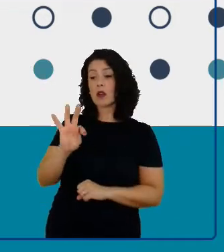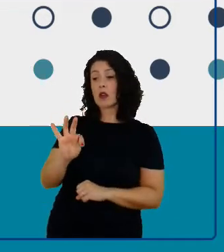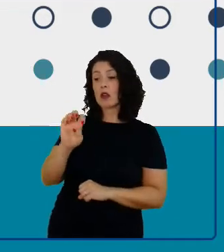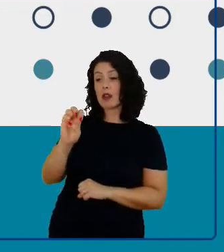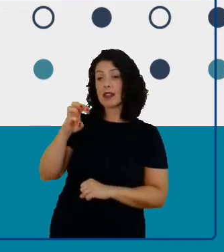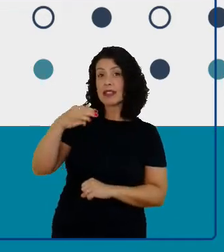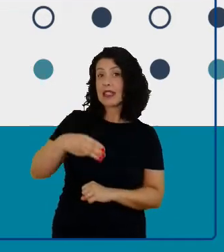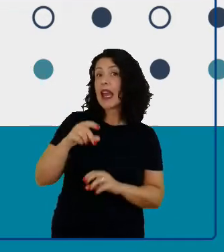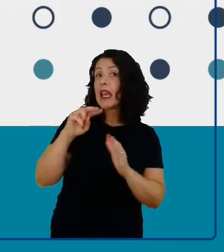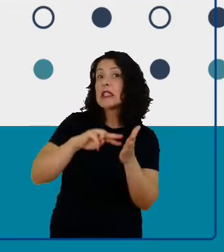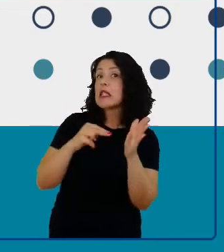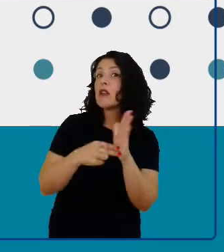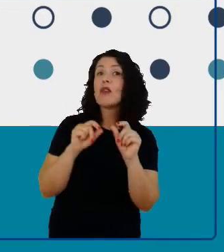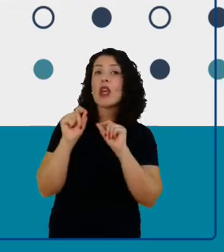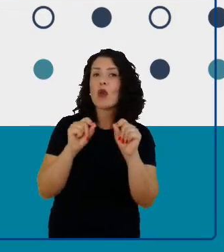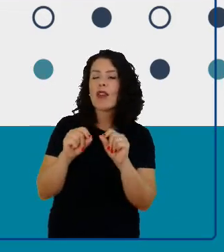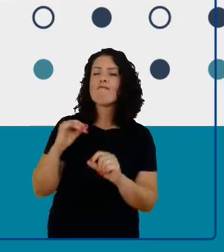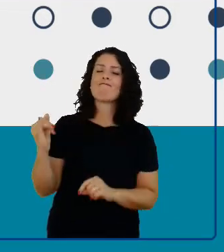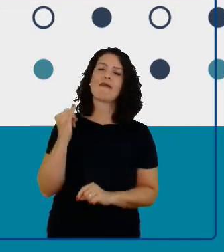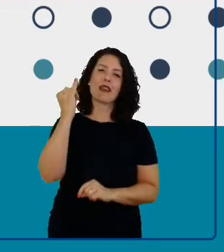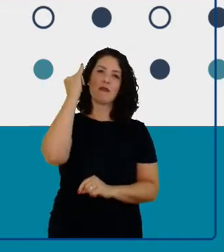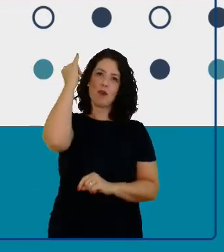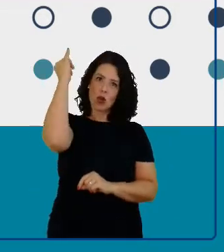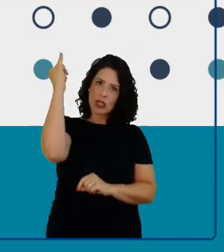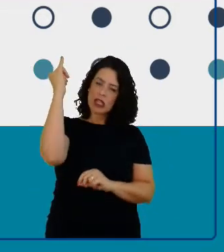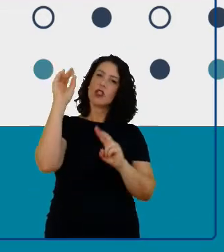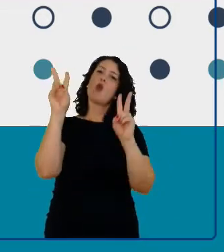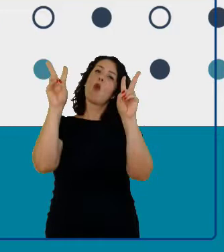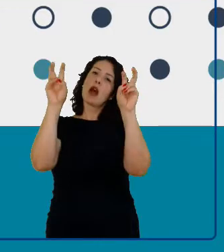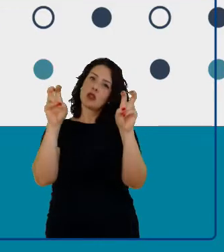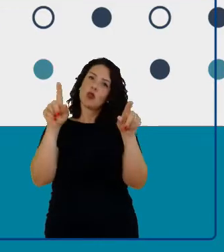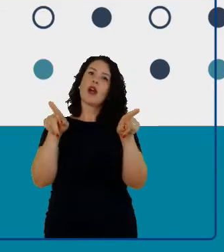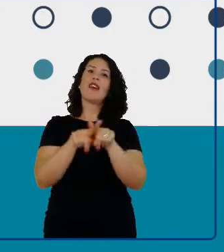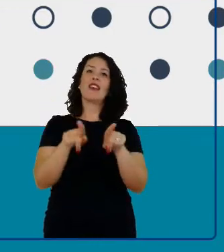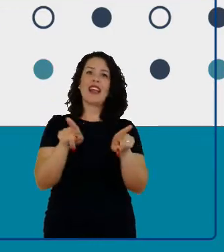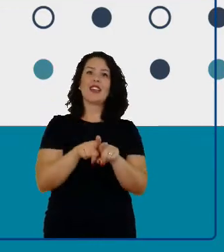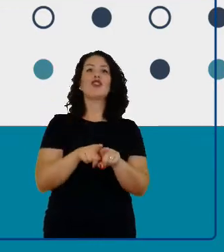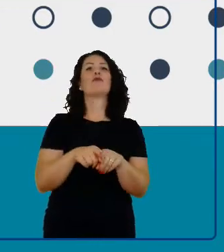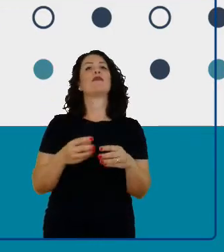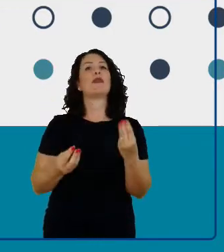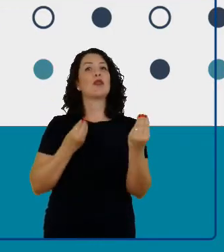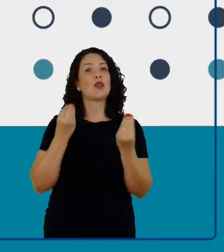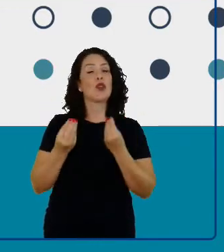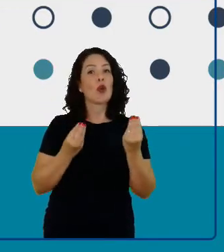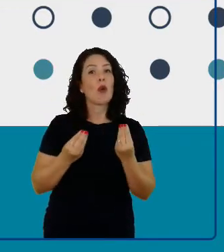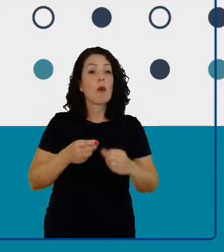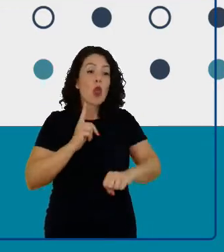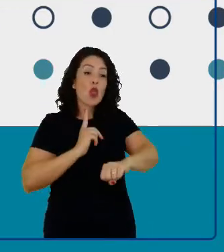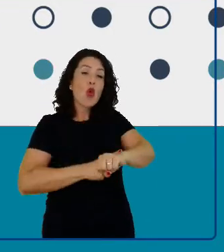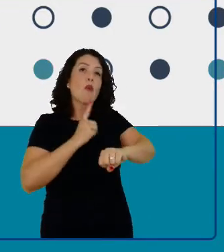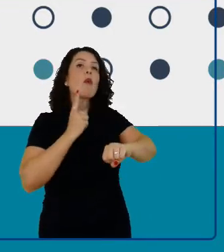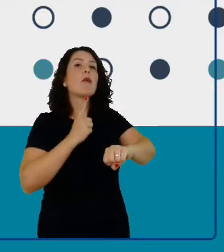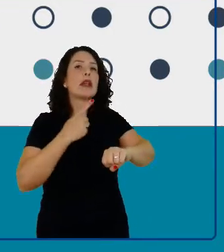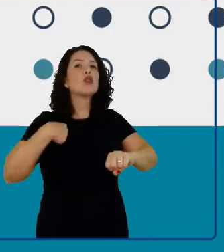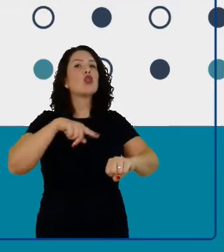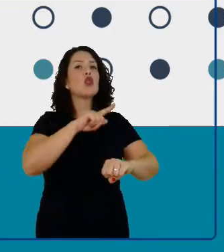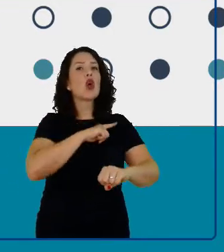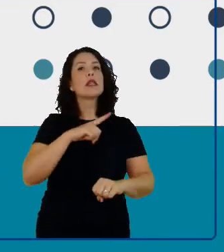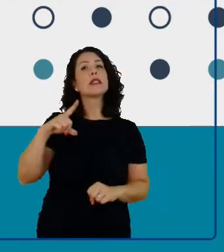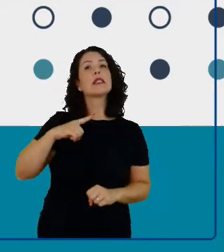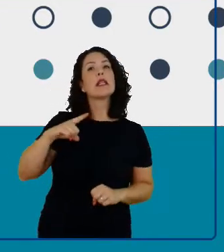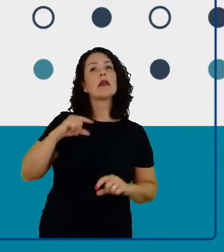como um assunto no mundo todo. Porque, no momento, nós temos uma